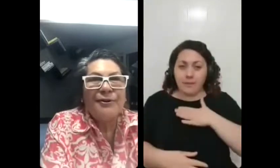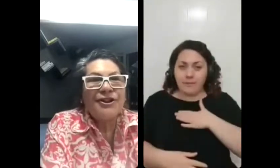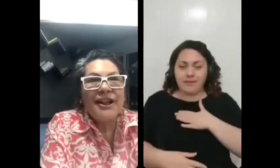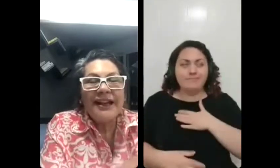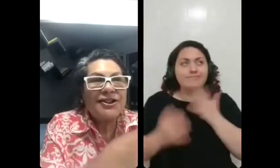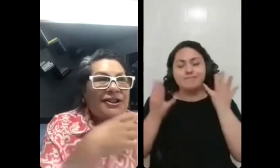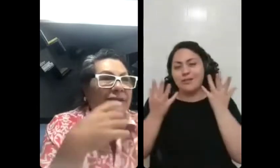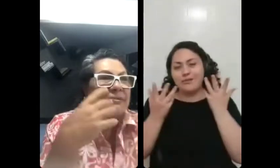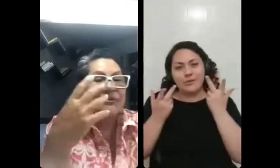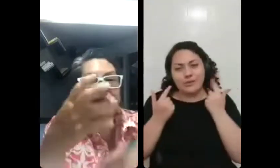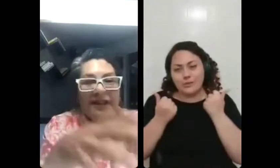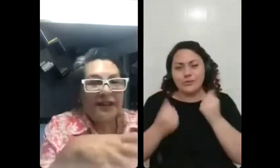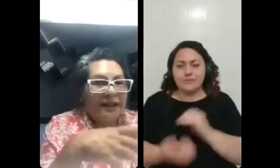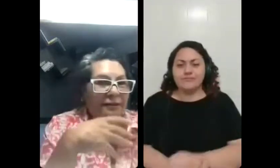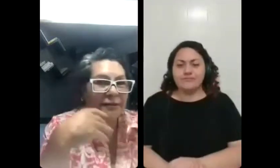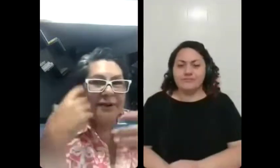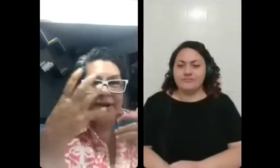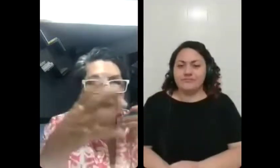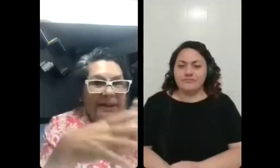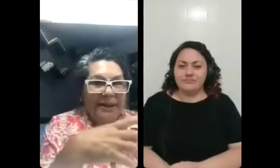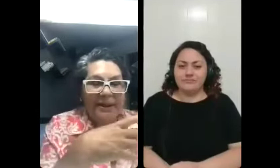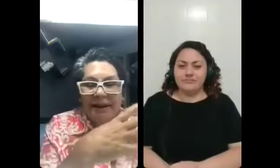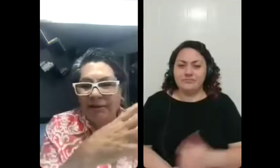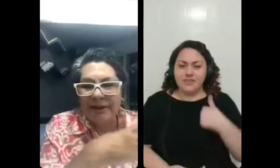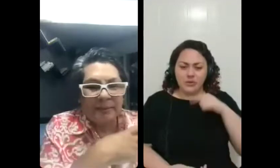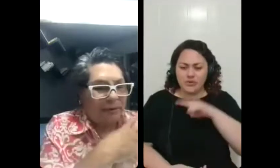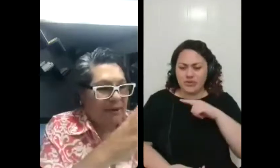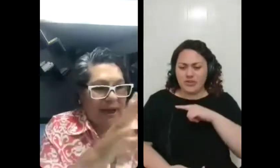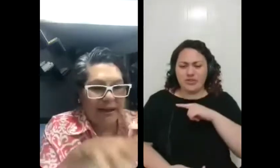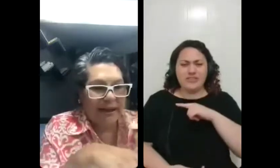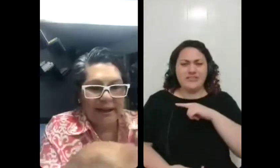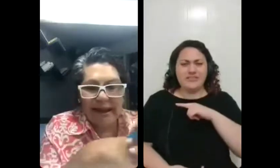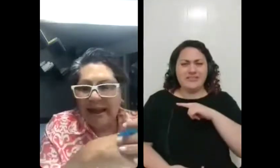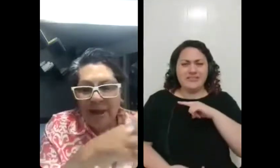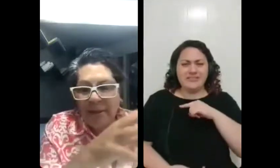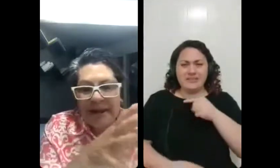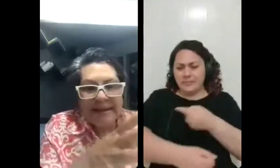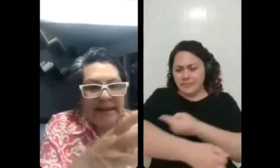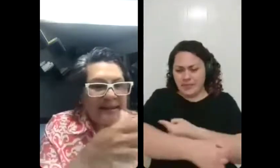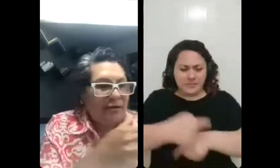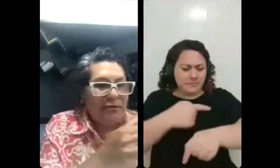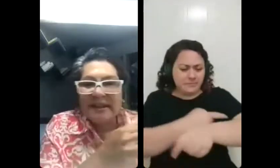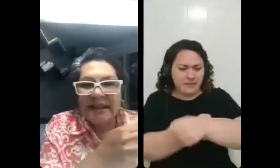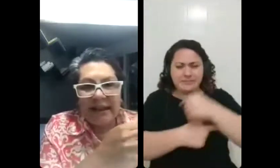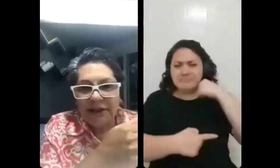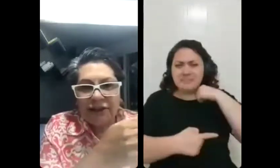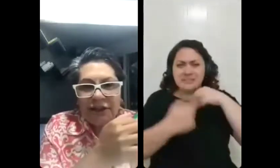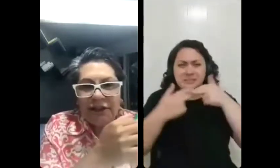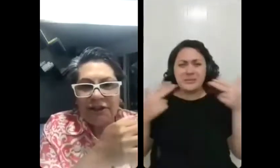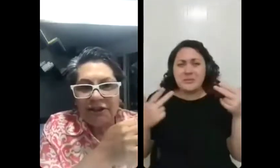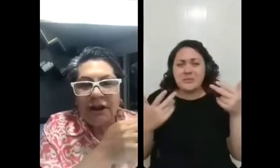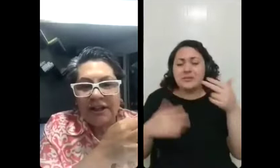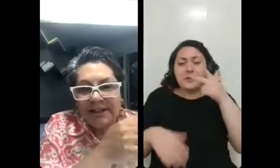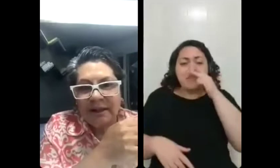Eu cheia de cano e coisa pendurada, eu parecia, assim, um estandarte